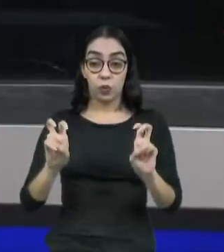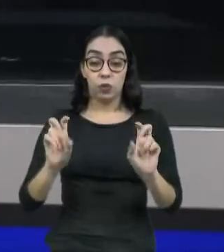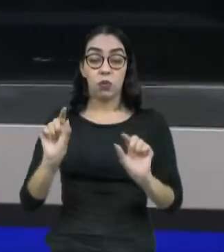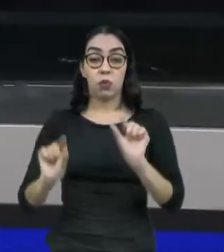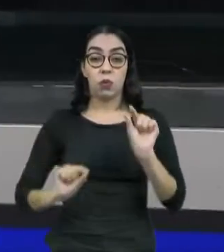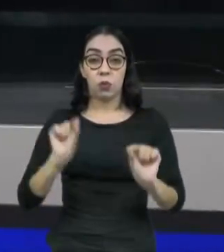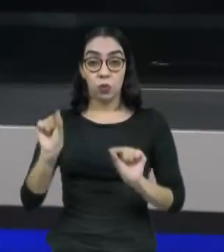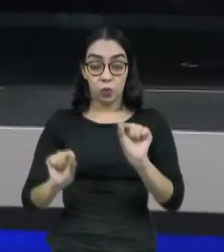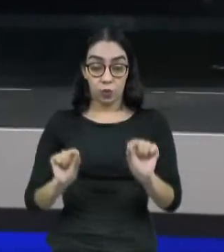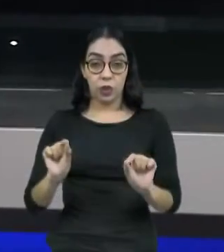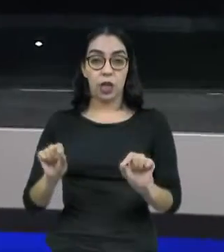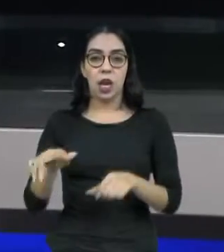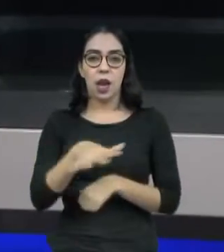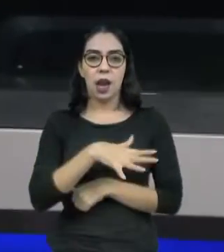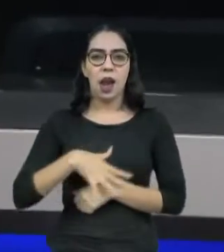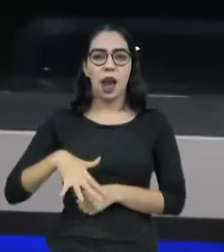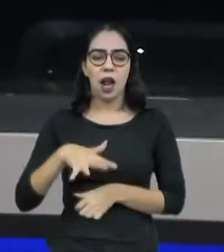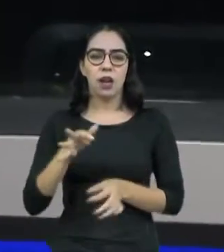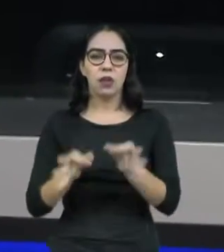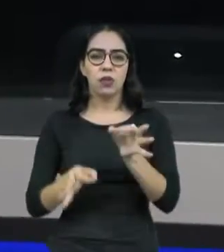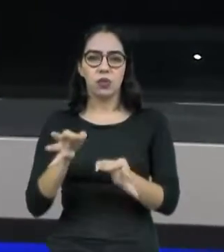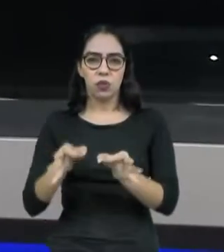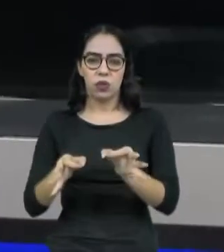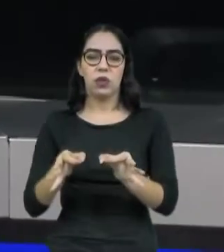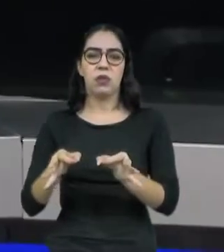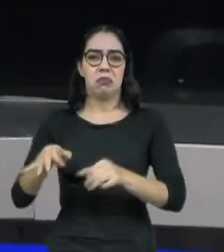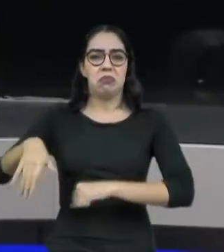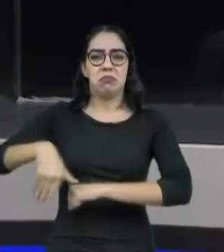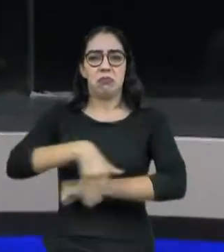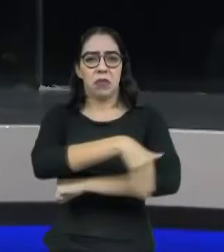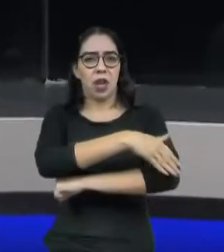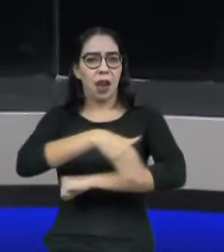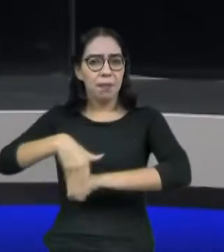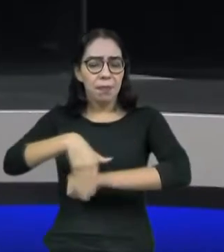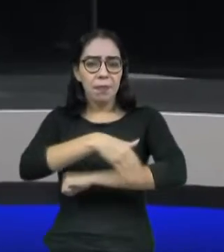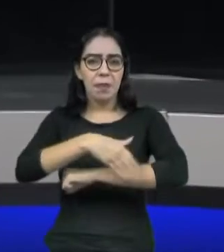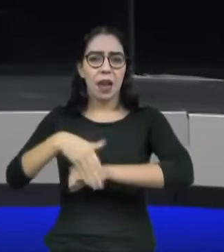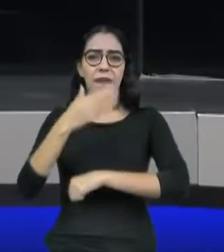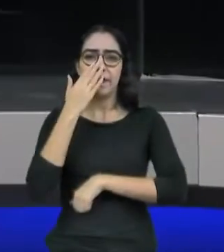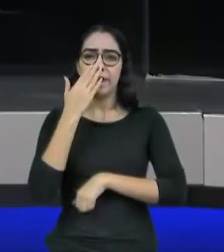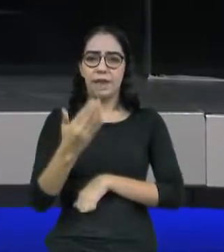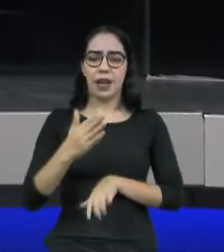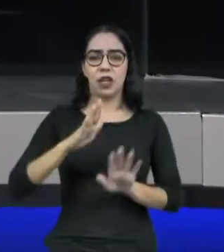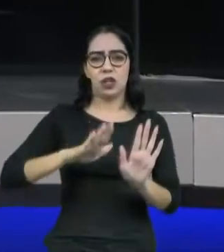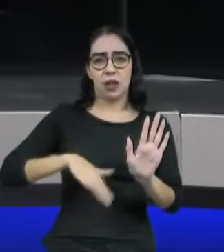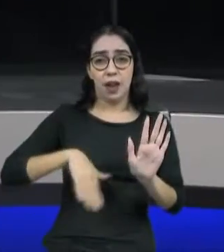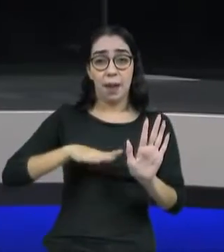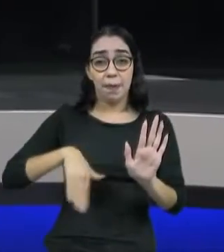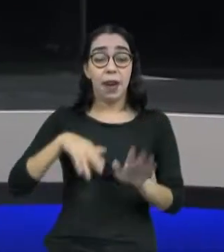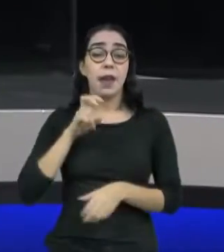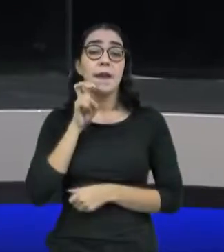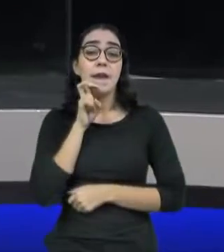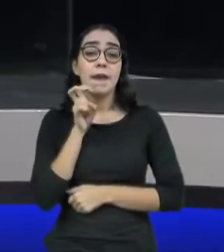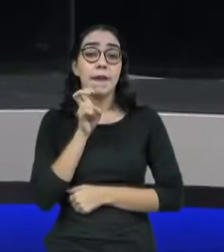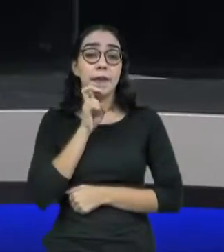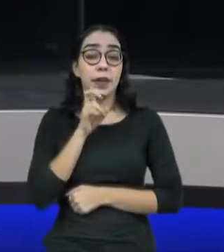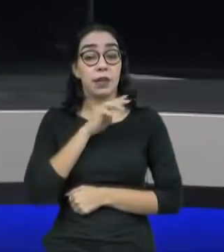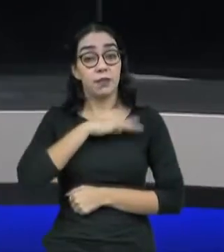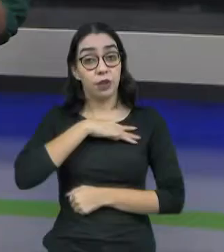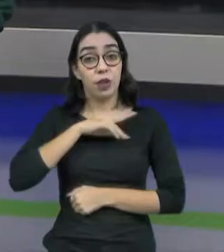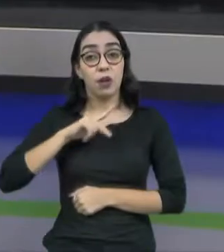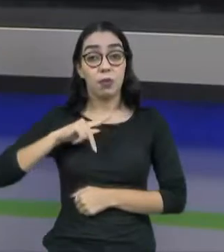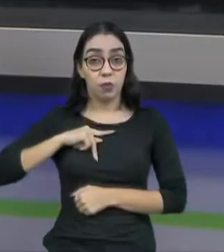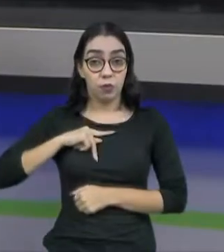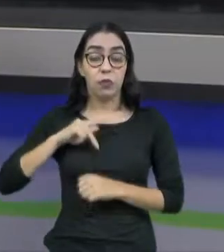instabilidade jurídica na faixa de praia. O assunto foi discutido nesta quinta-feira no Ministério Público.